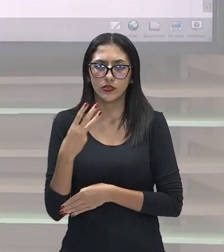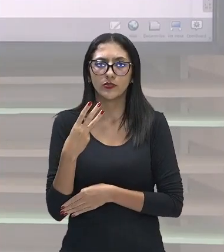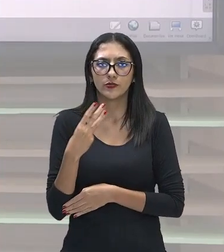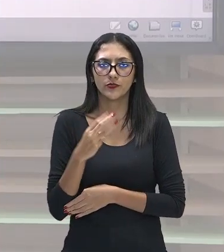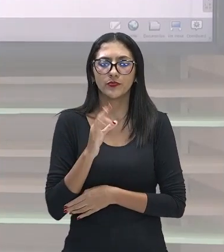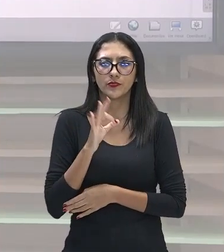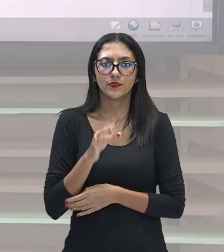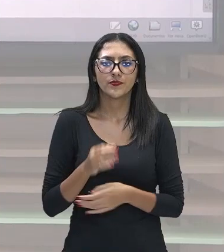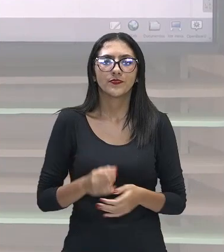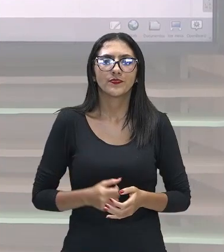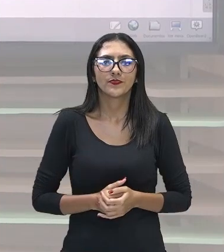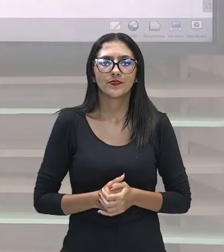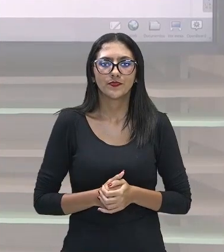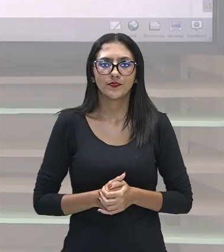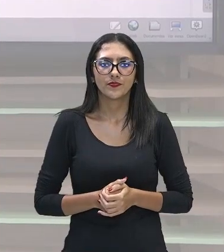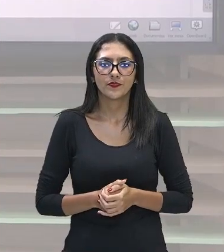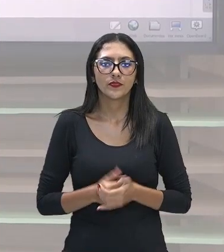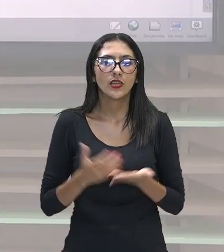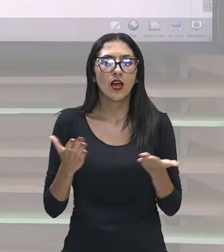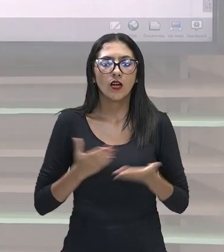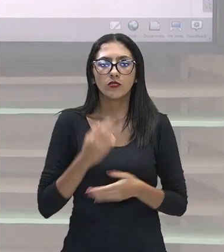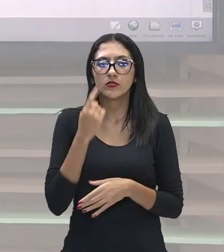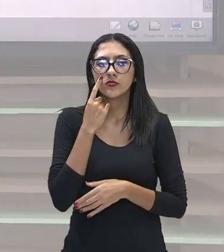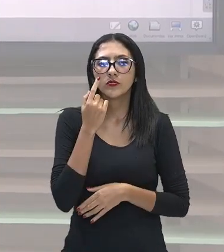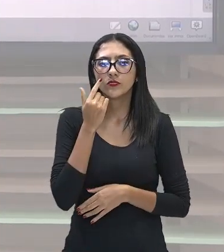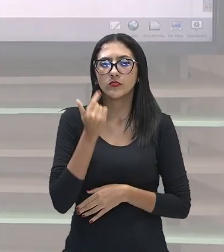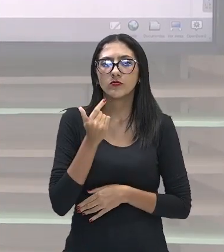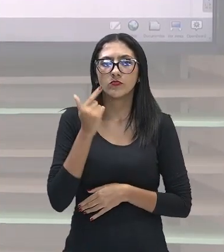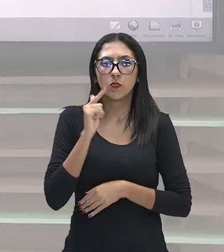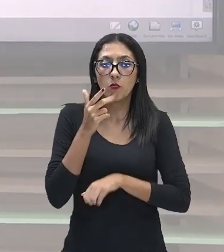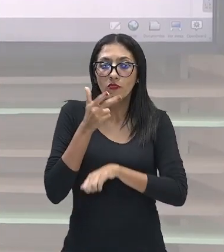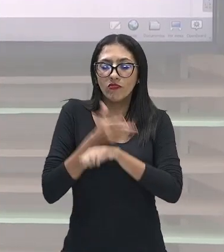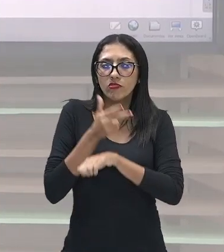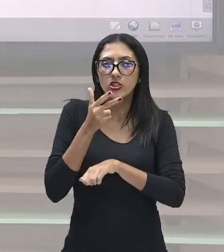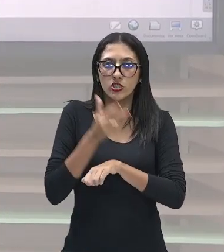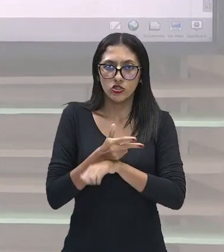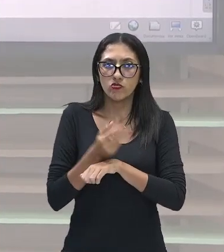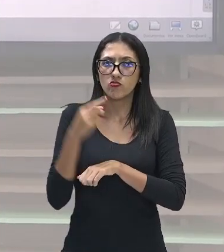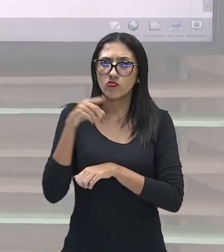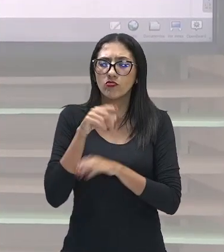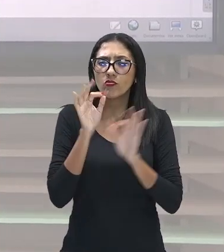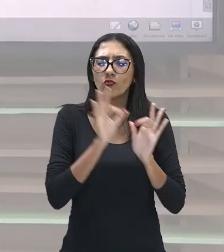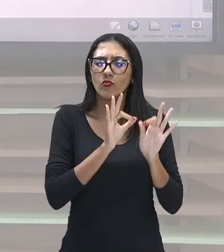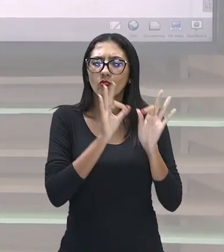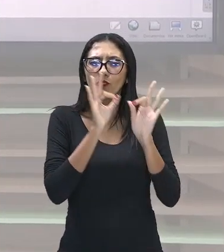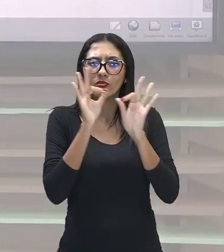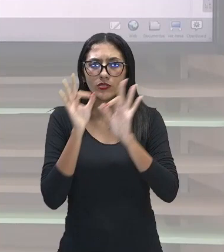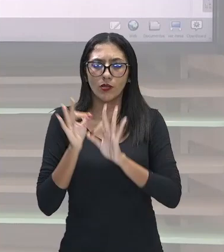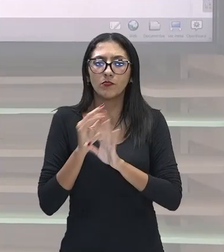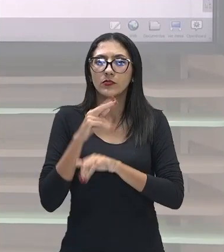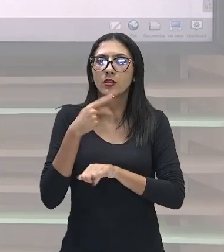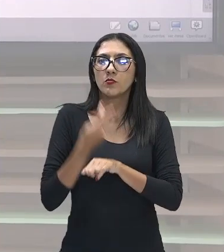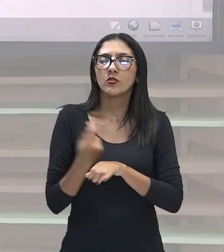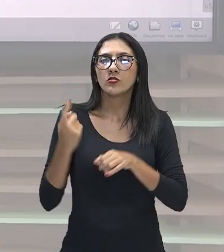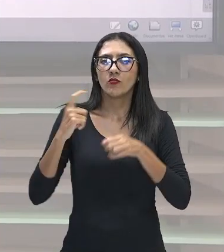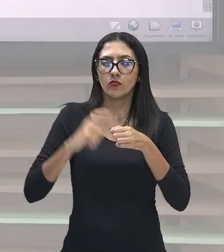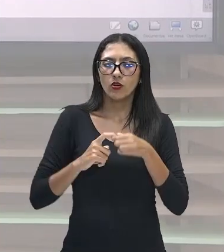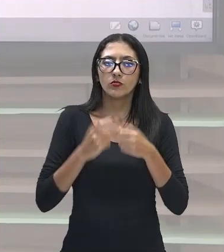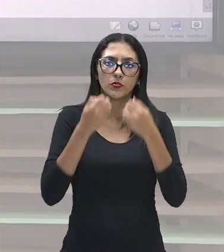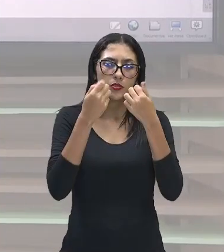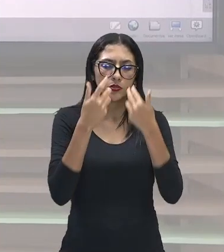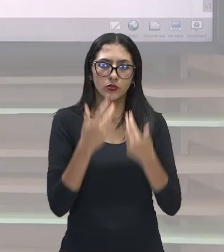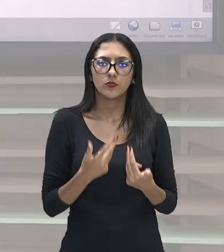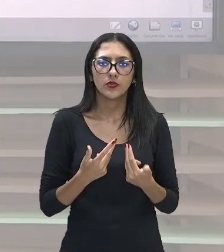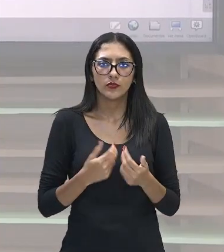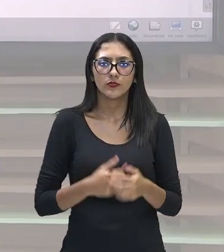Agora, gente vai seguir para um pequeno videozinho que vocês vão observar aí. E depois eu retorno com vocês para fazermos